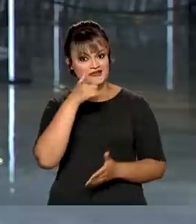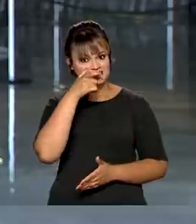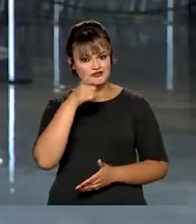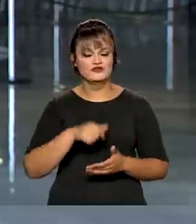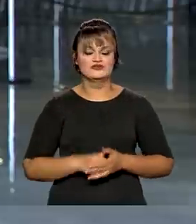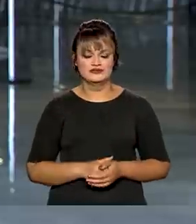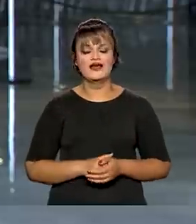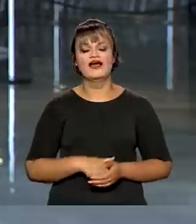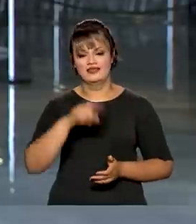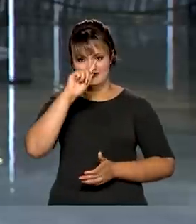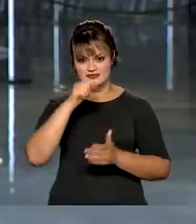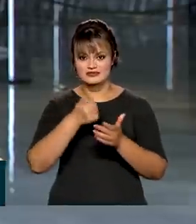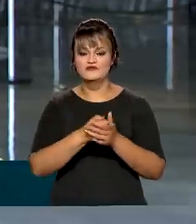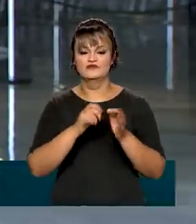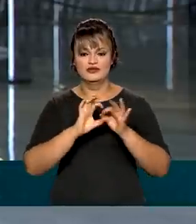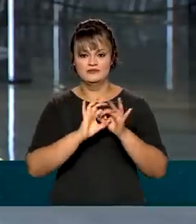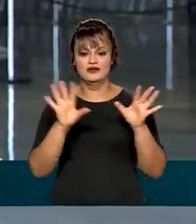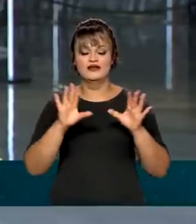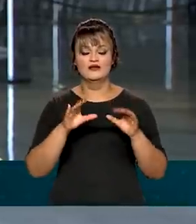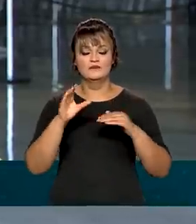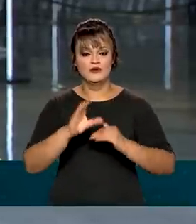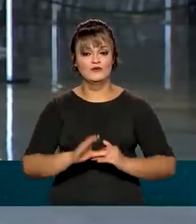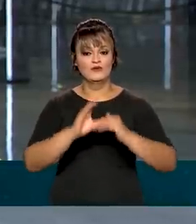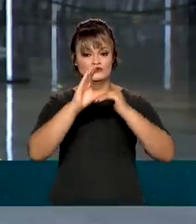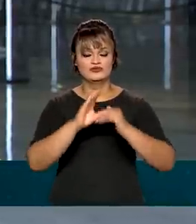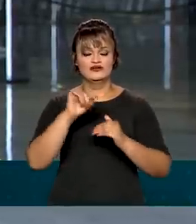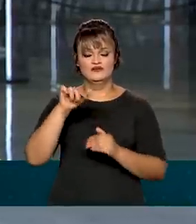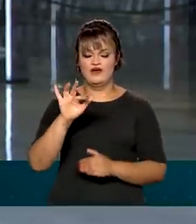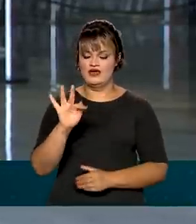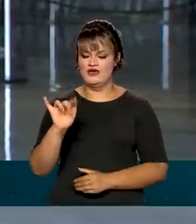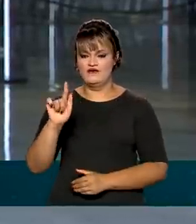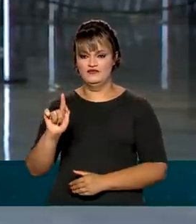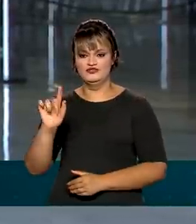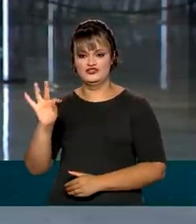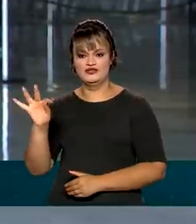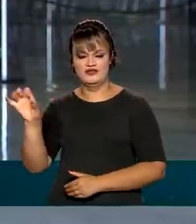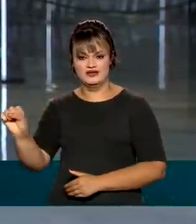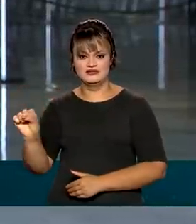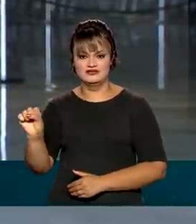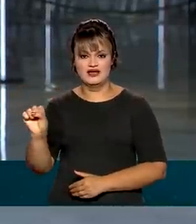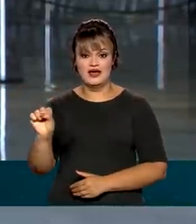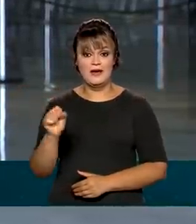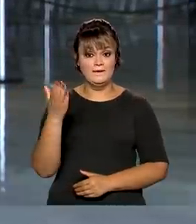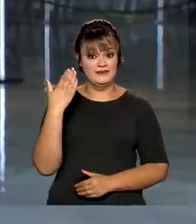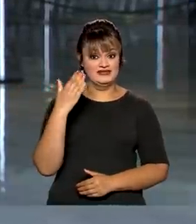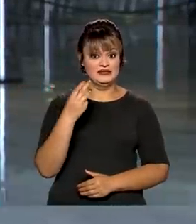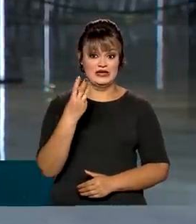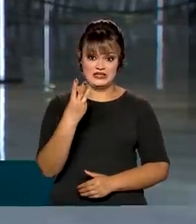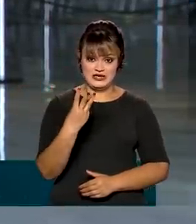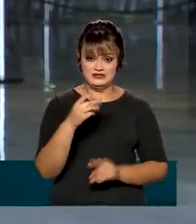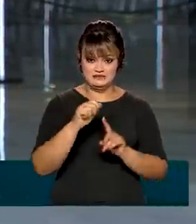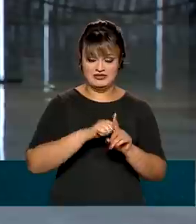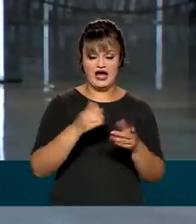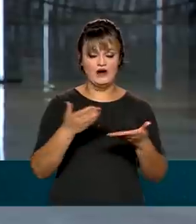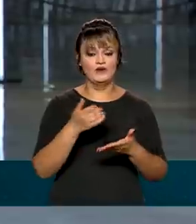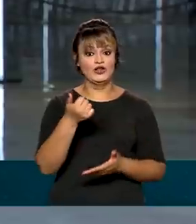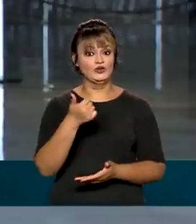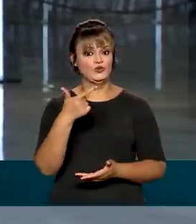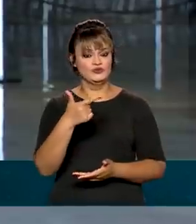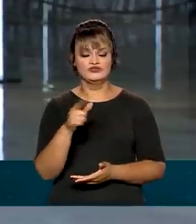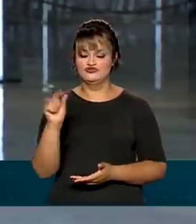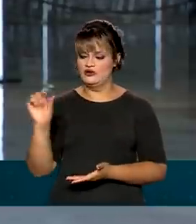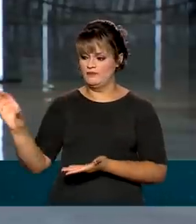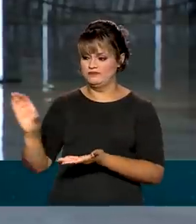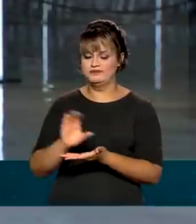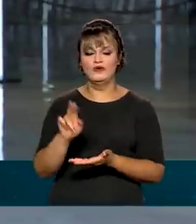a todos. A medida foi autorizada pelo Conselho Curador do FGTS, que aumentou de três para 12 meses o limite de uso